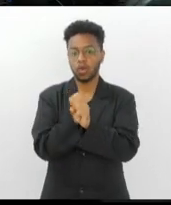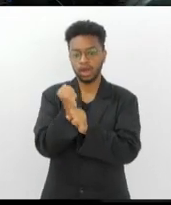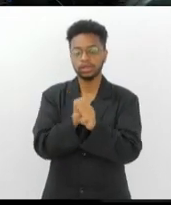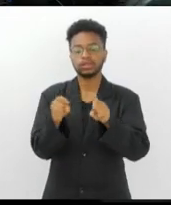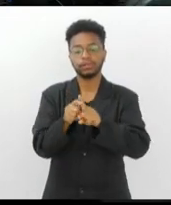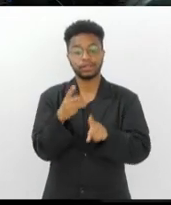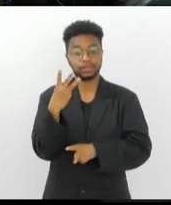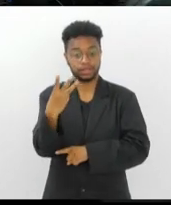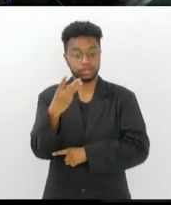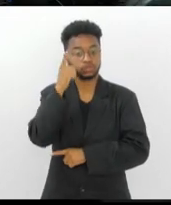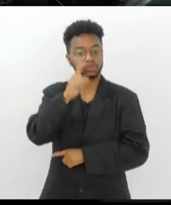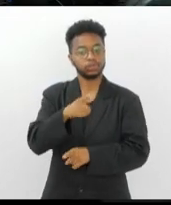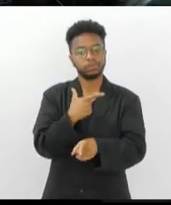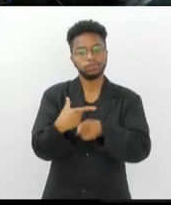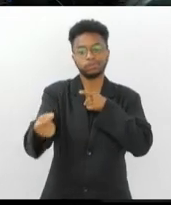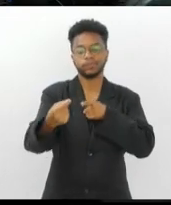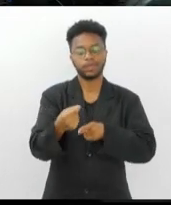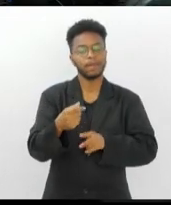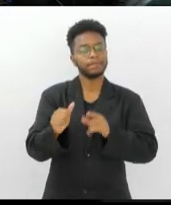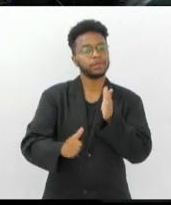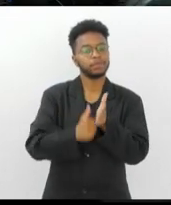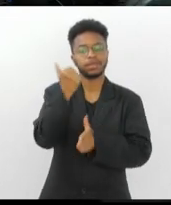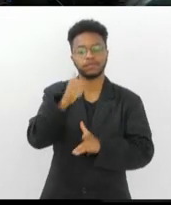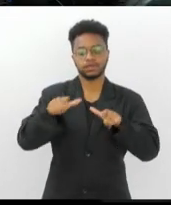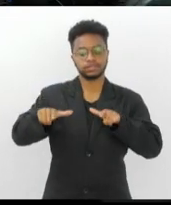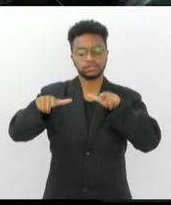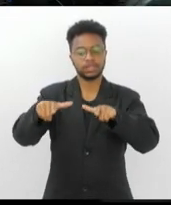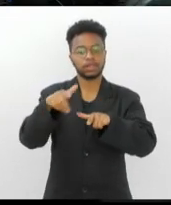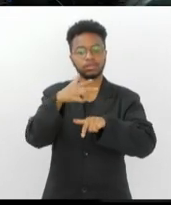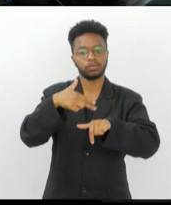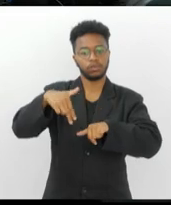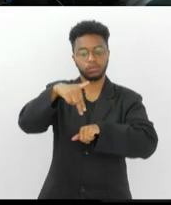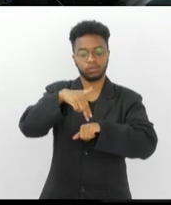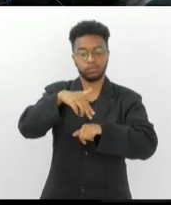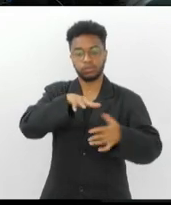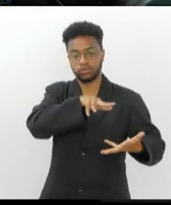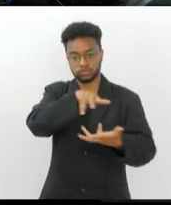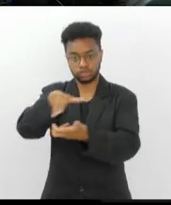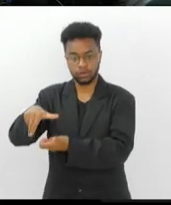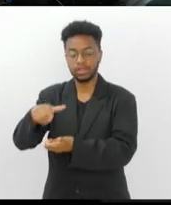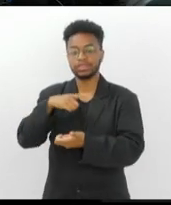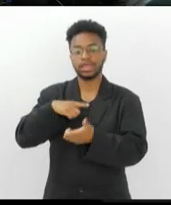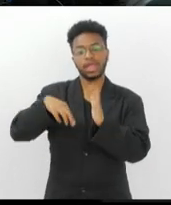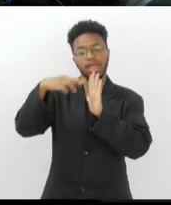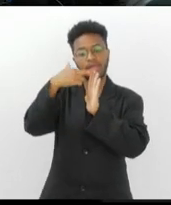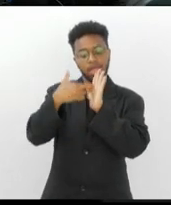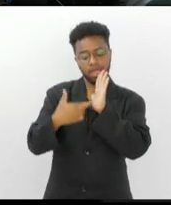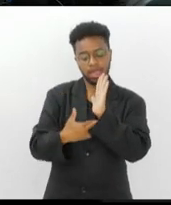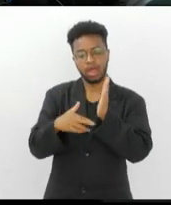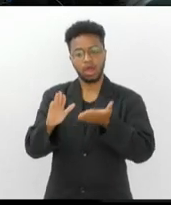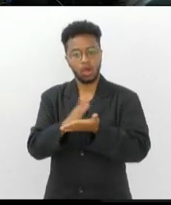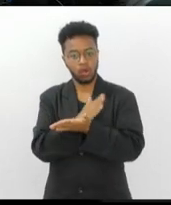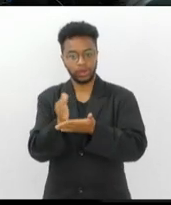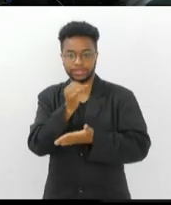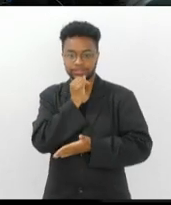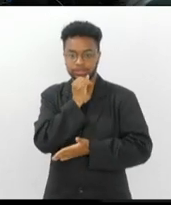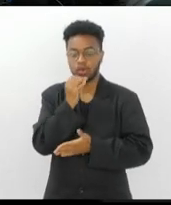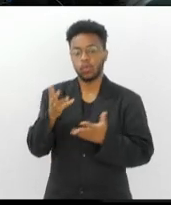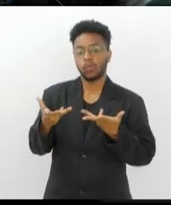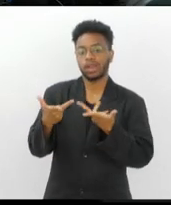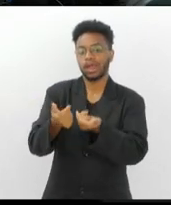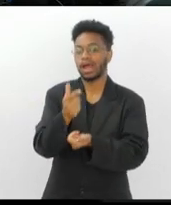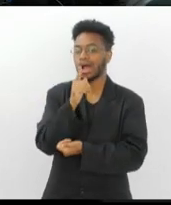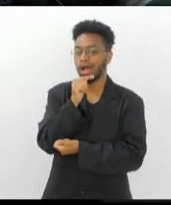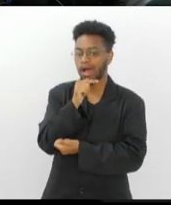ganharam pela primeira vez a Certificação Internacional. Alguns critérios são levados em consideração, como a qualidade da água,